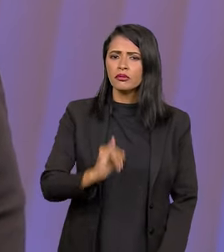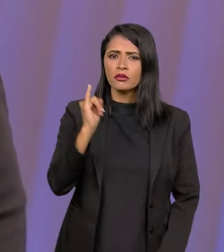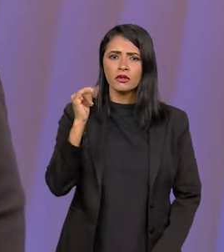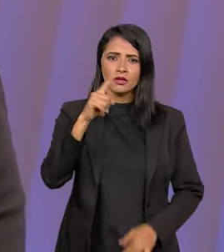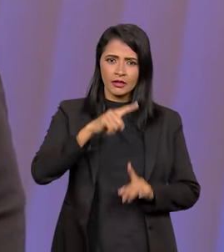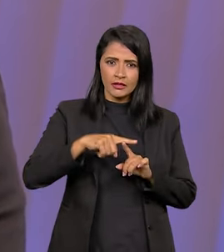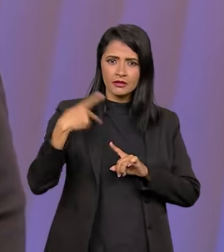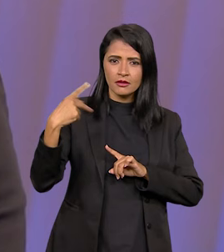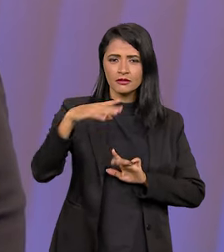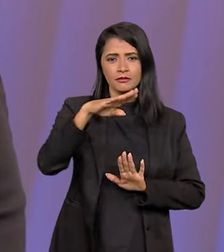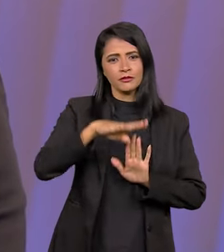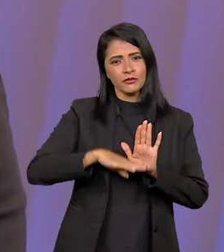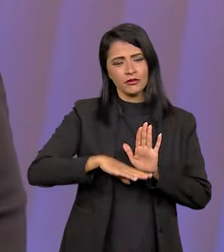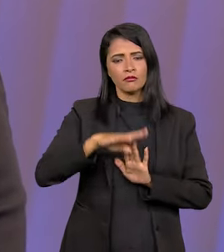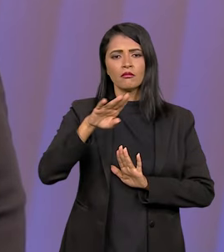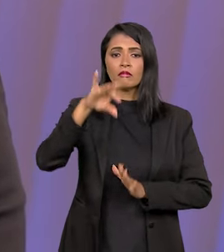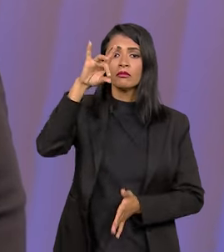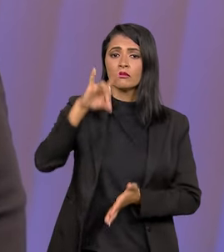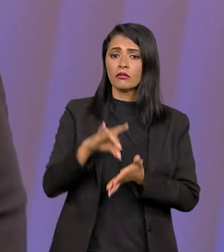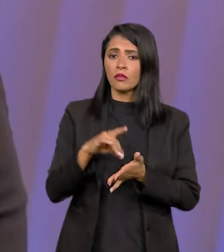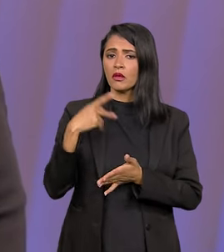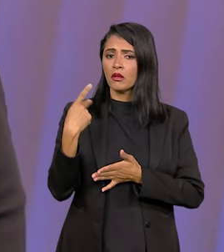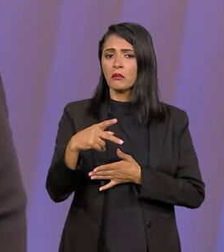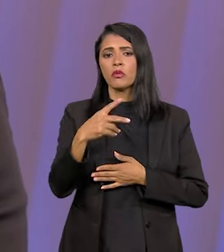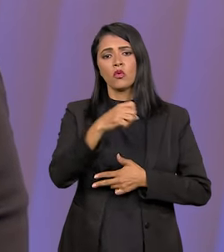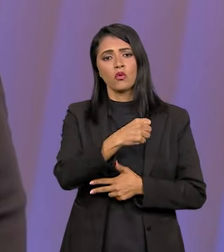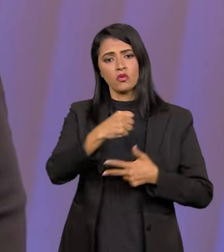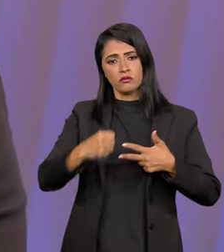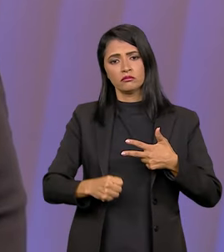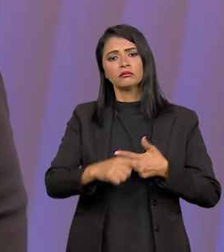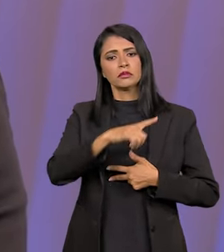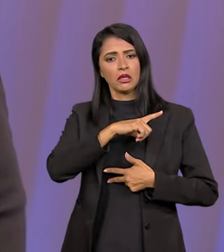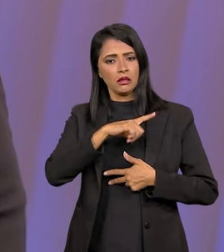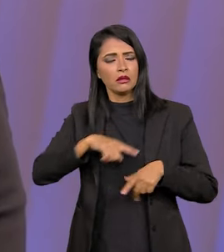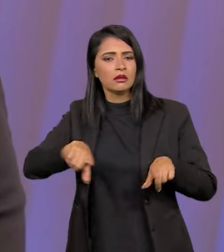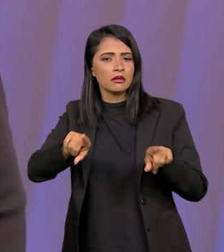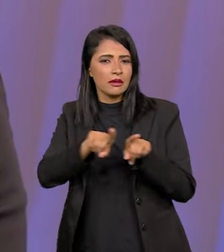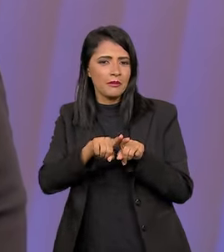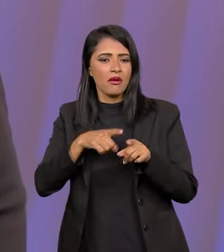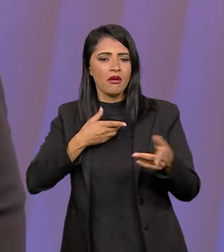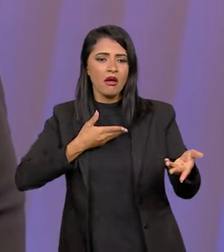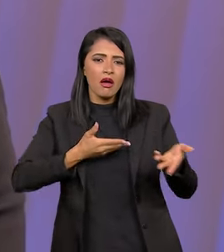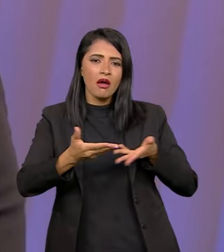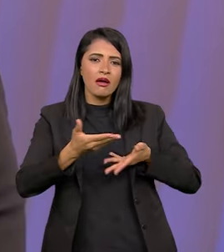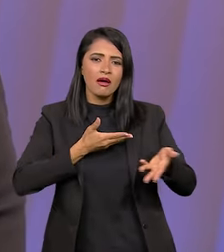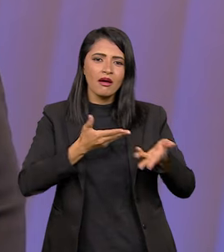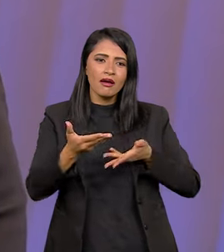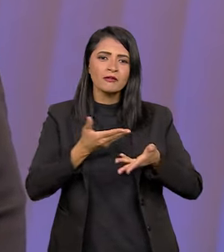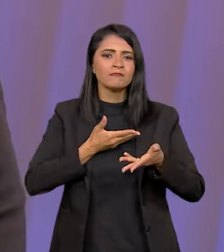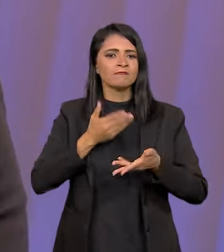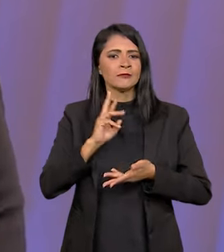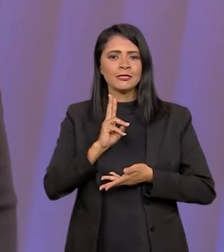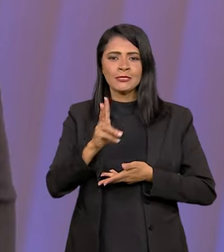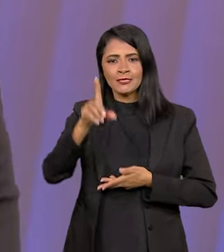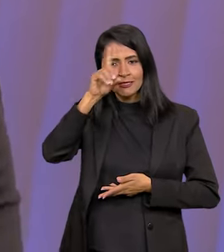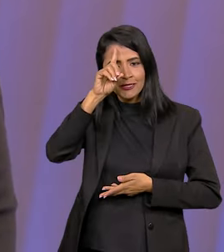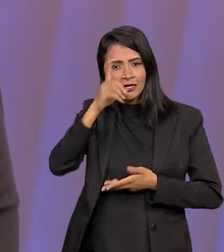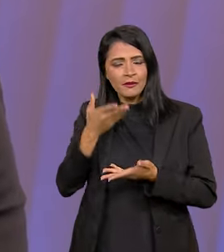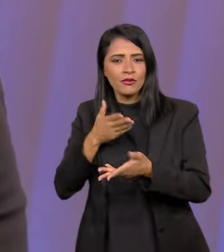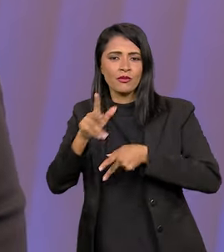importante ter esse tipo de programa, que é legítimo que os três poderes tenham esse diálogo